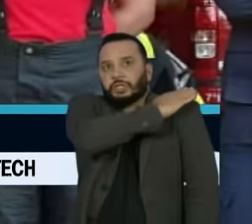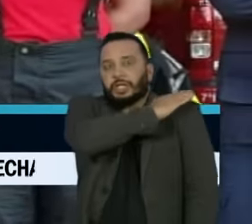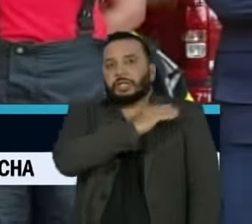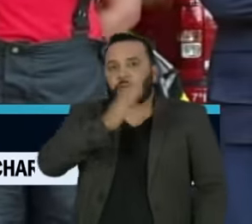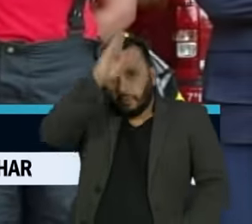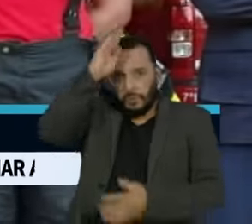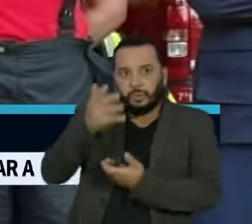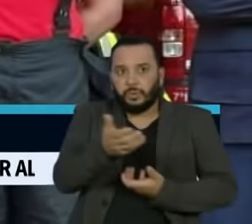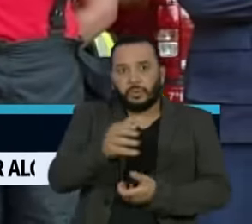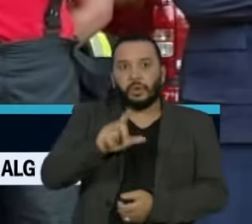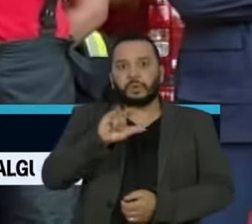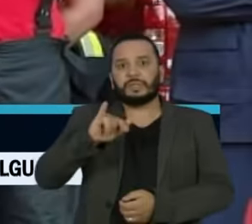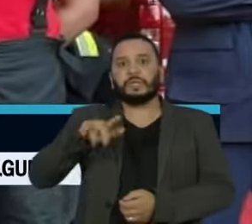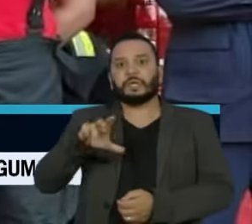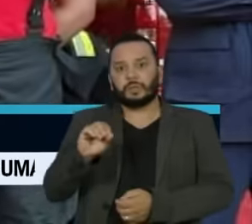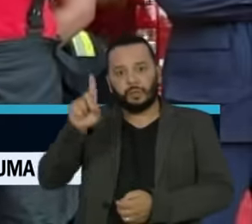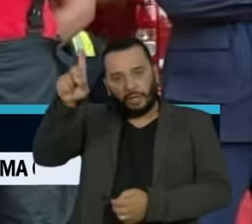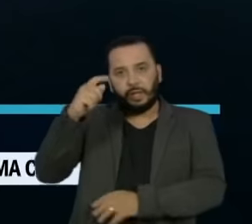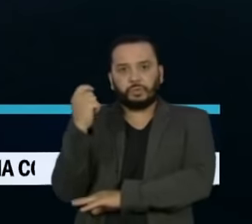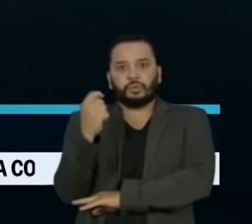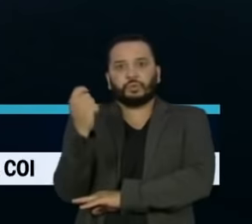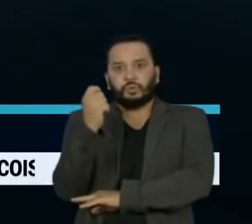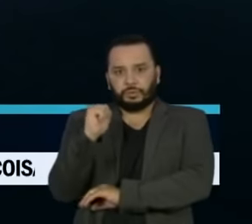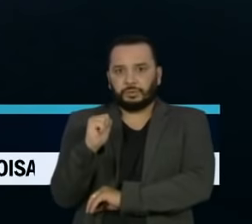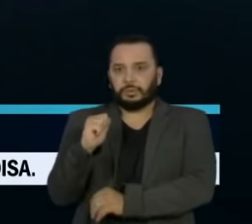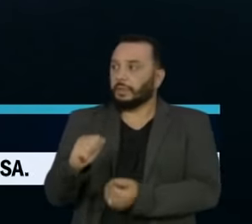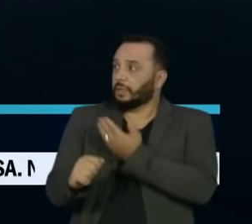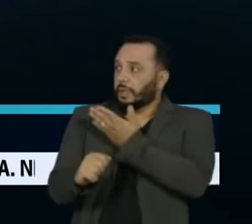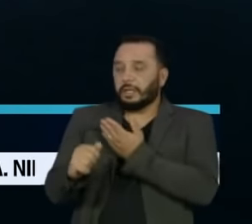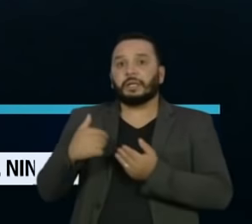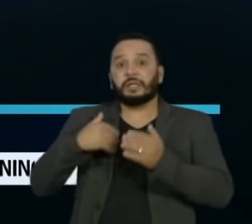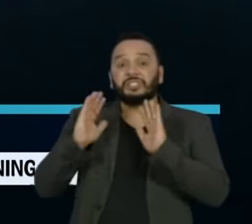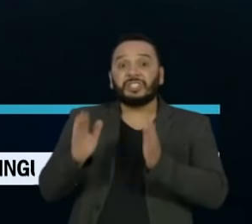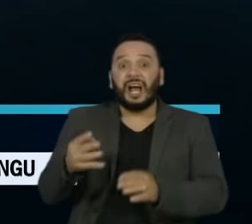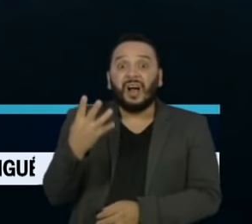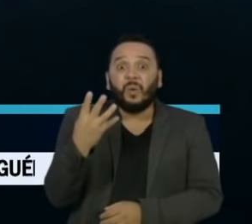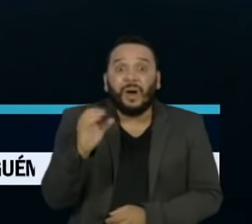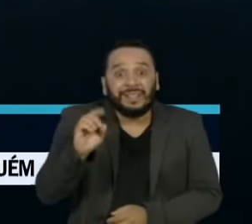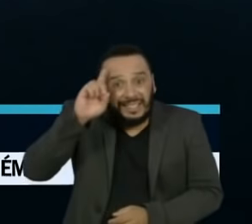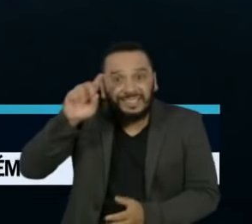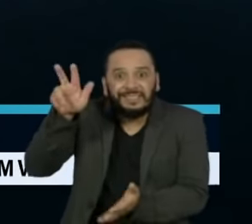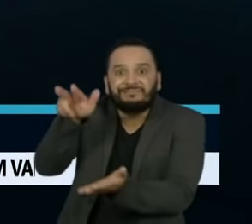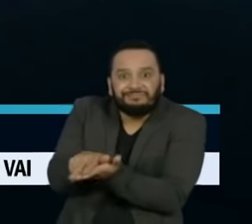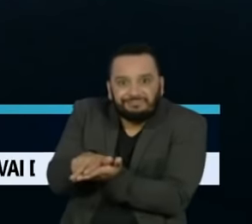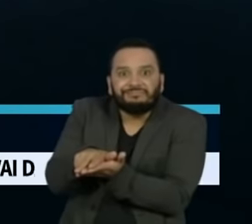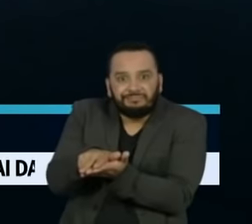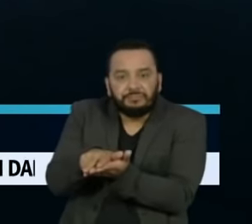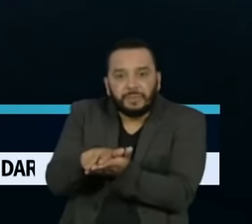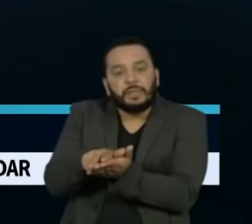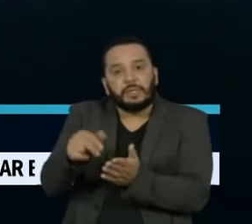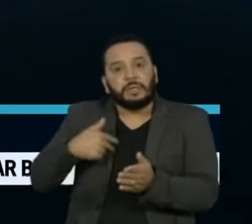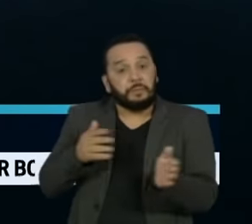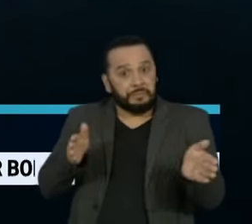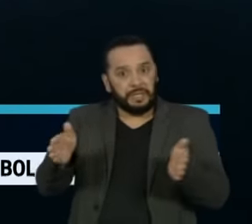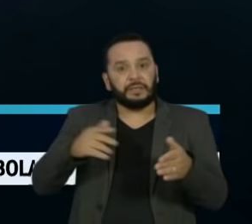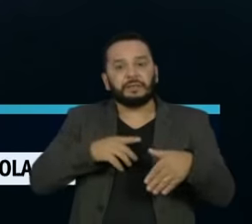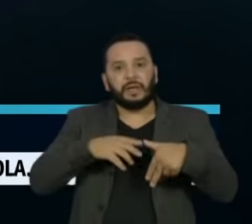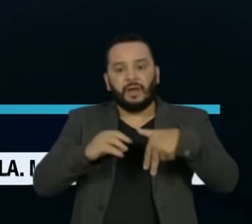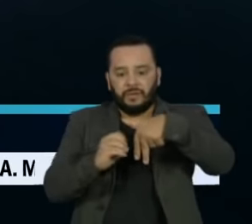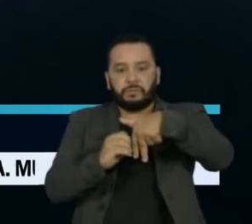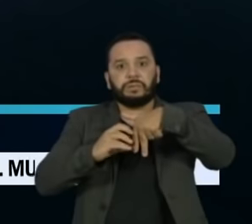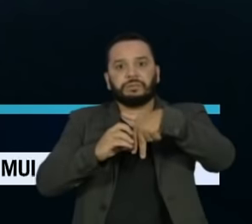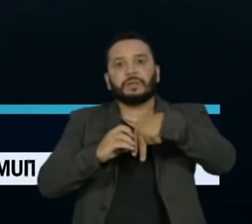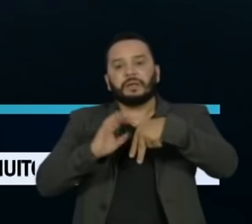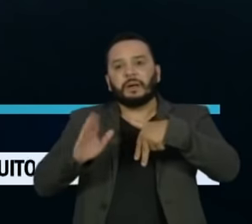do Corpo de Bombeiros de Erechim, no Rio Grande do Sul. Ele ficou quase 40 dias internado. Durante esse período, teve uma trombose na